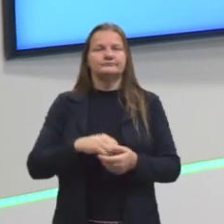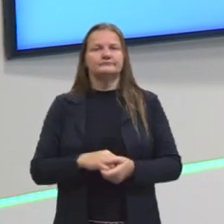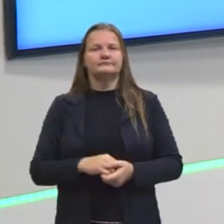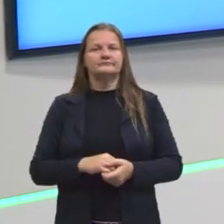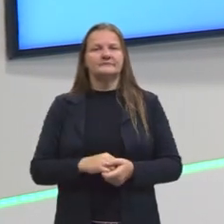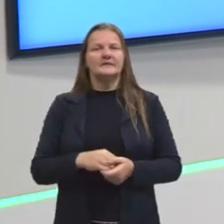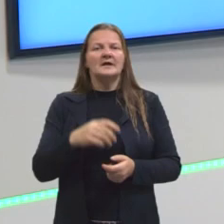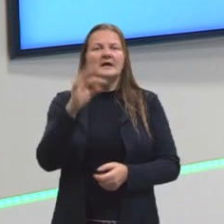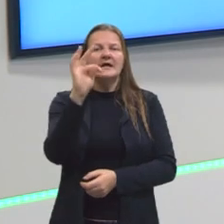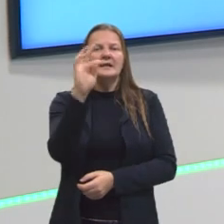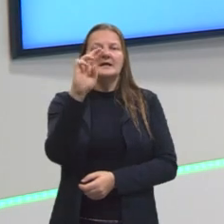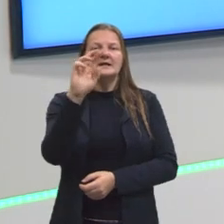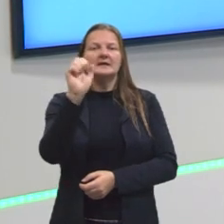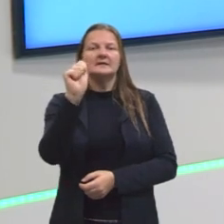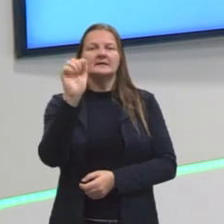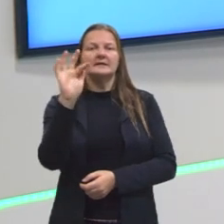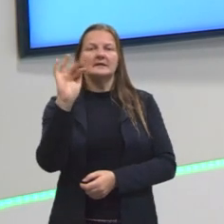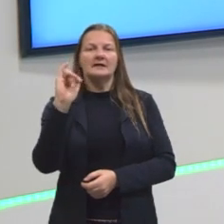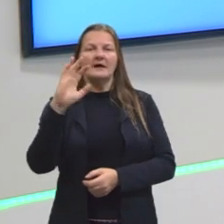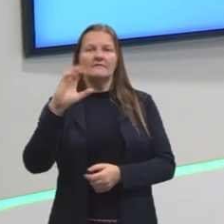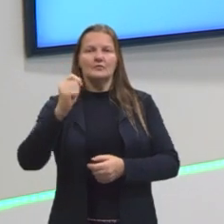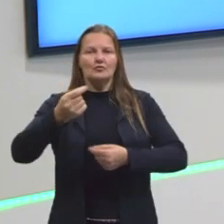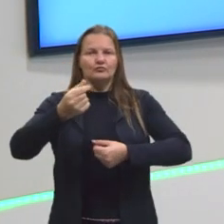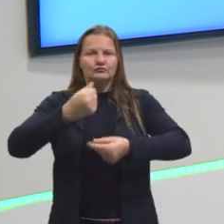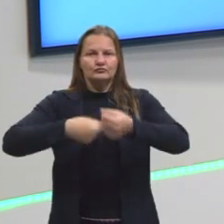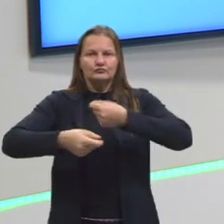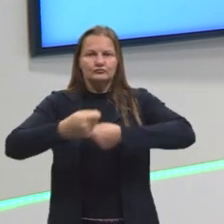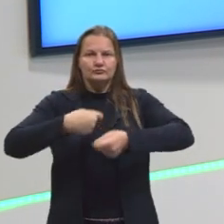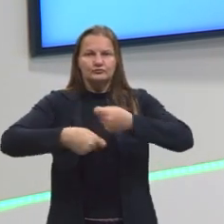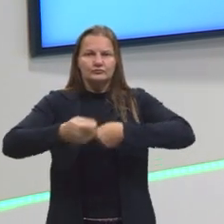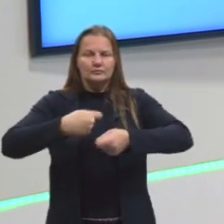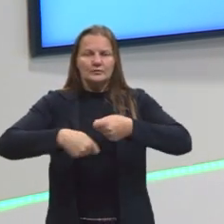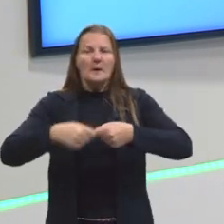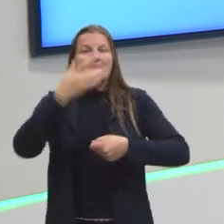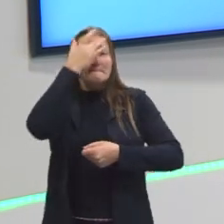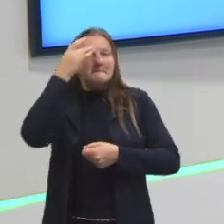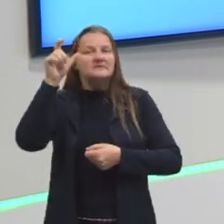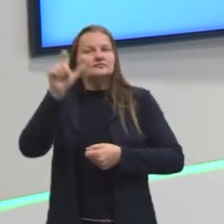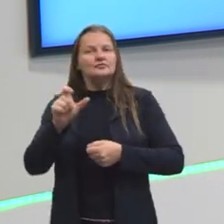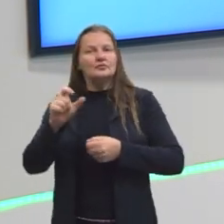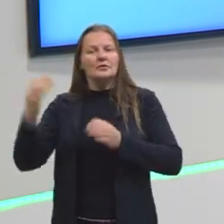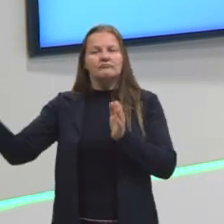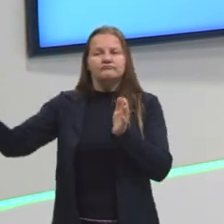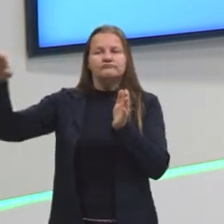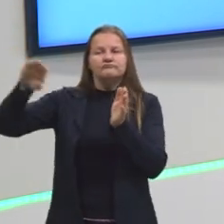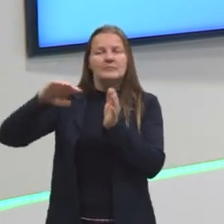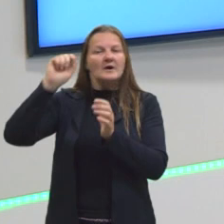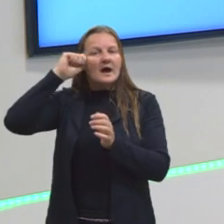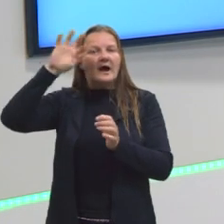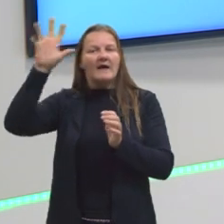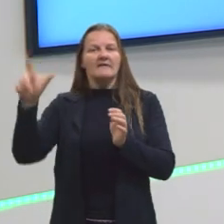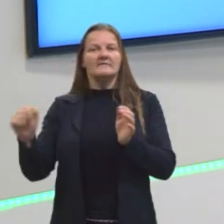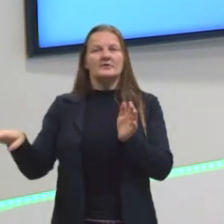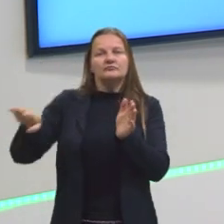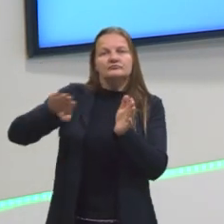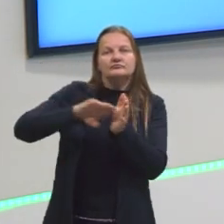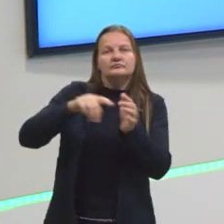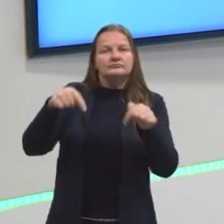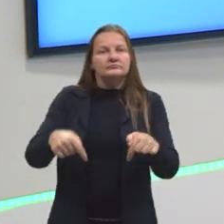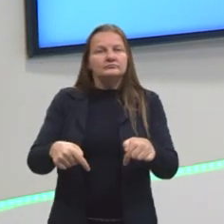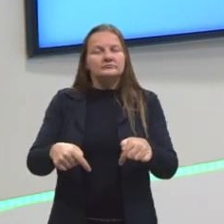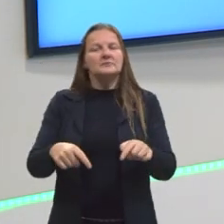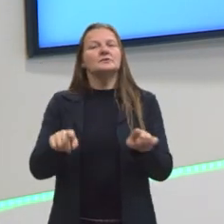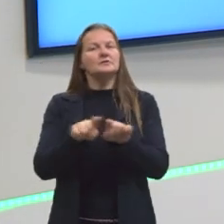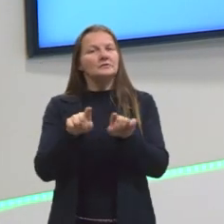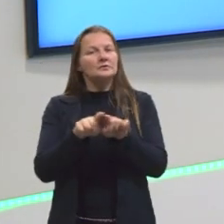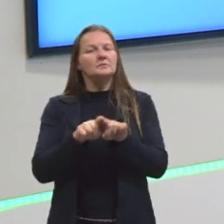eram trazidos para o Brasil, atravessando o Oceano Atlântico, da África até aqui, e esse evento